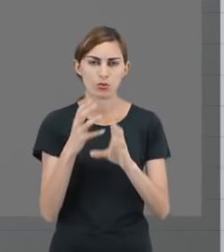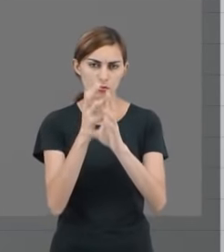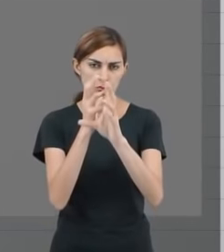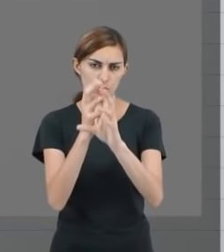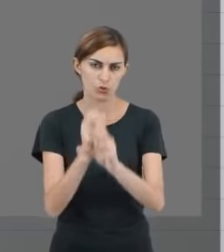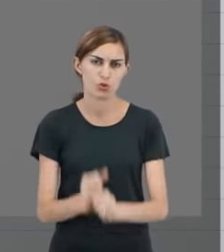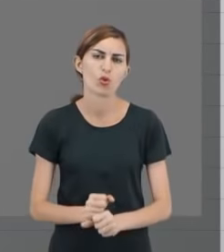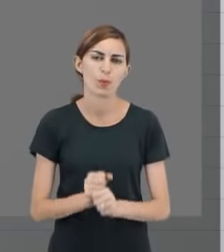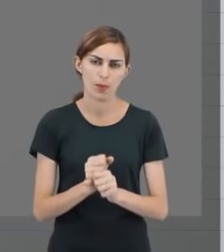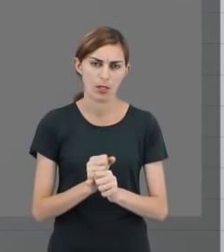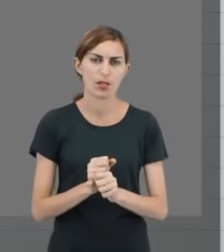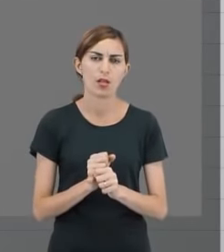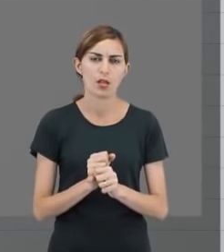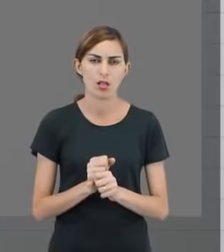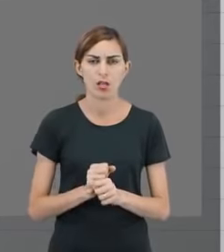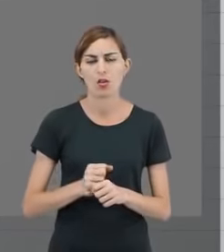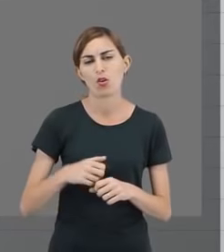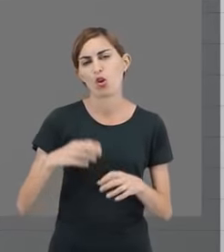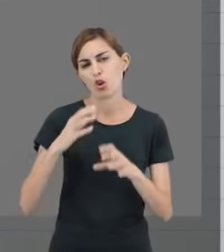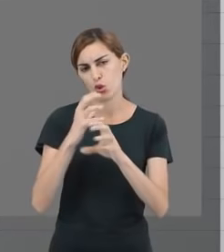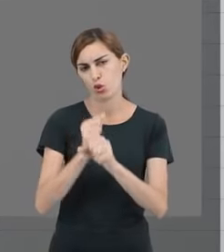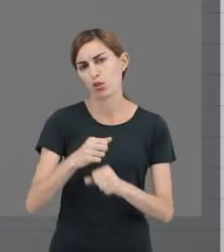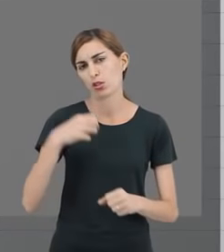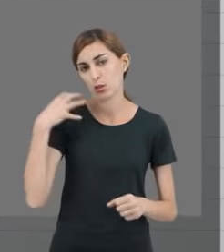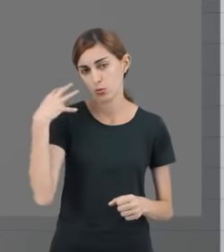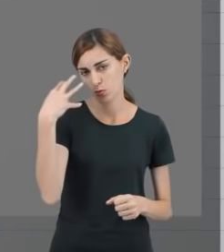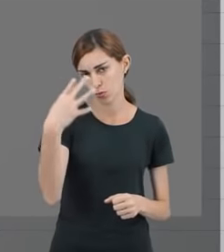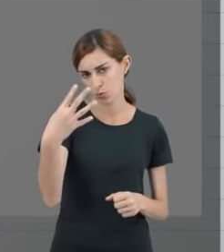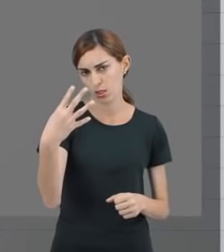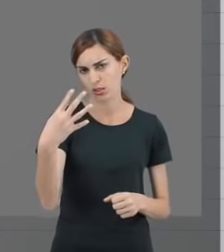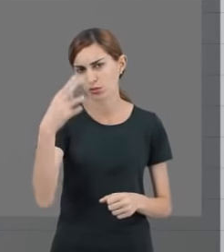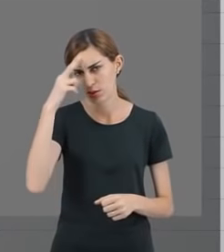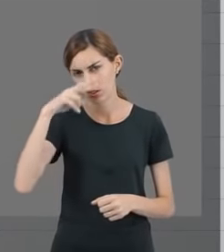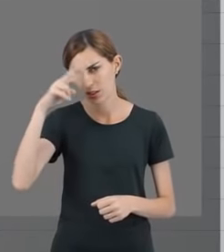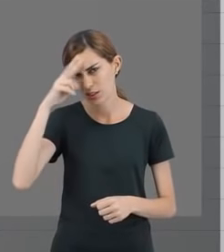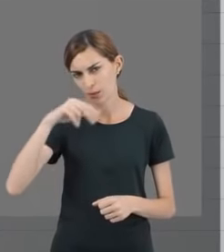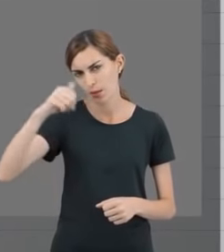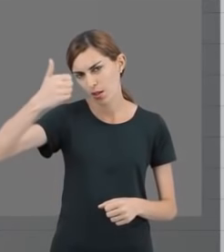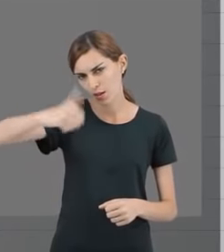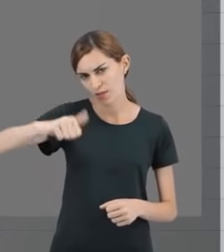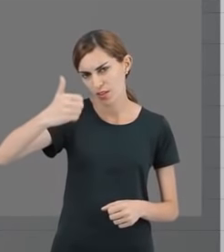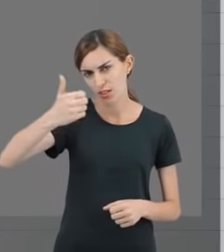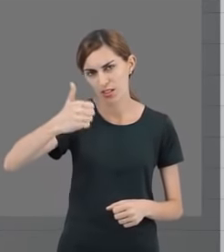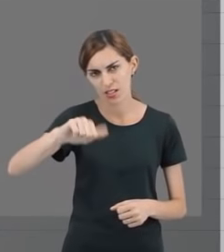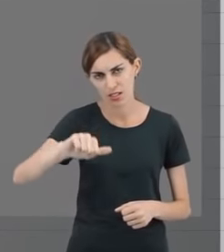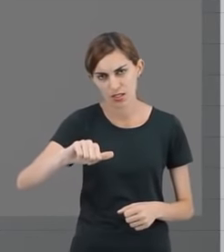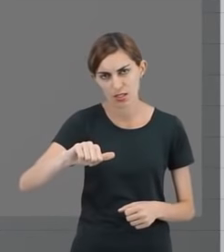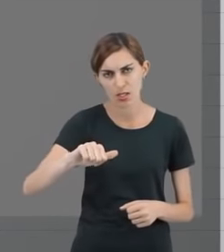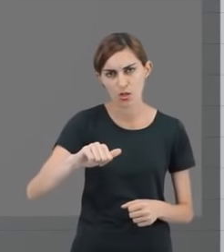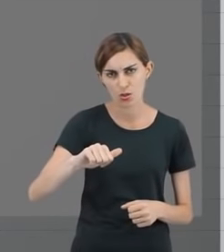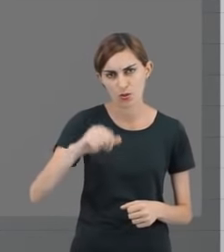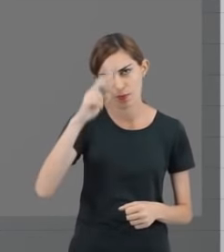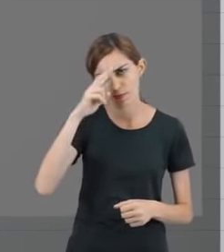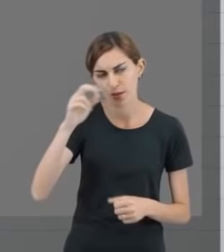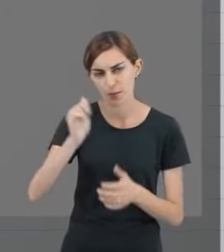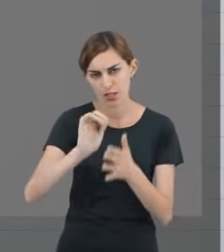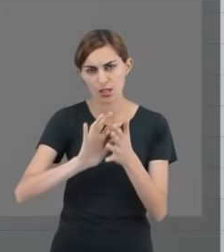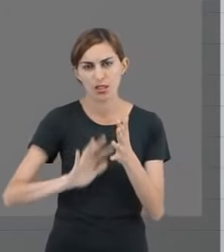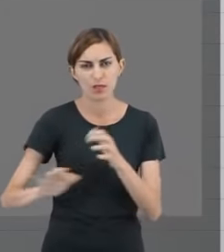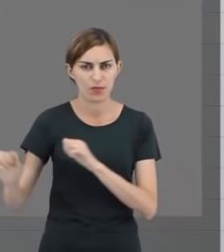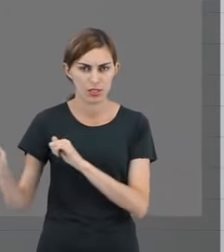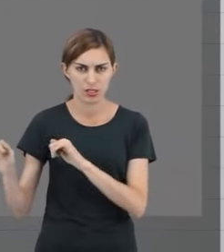determinada competência, anota quatro. Se lembra que a avaliação, atividade